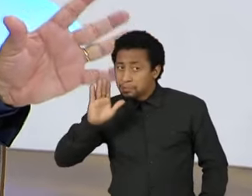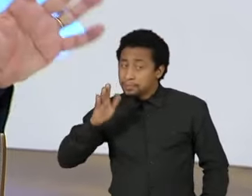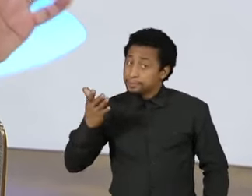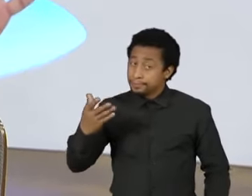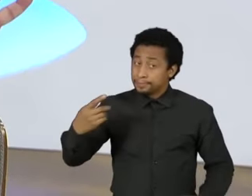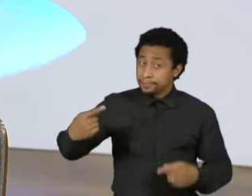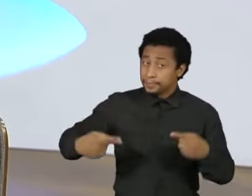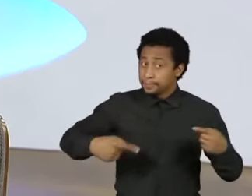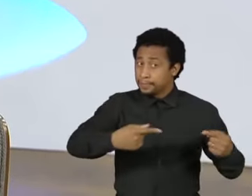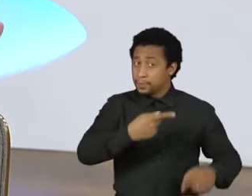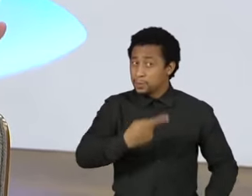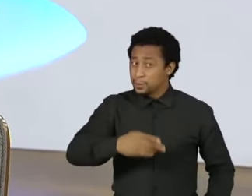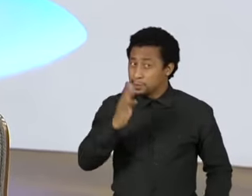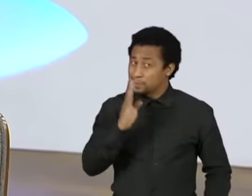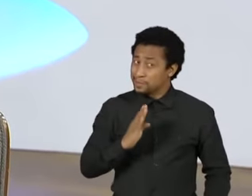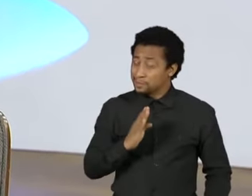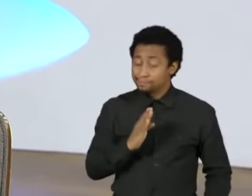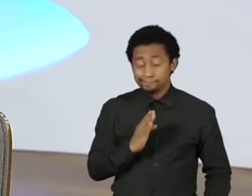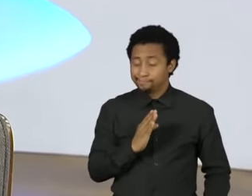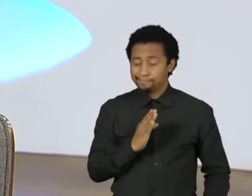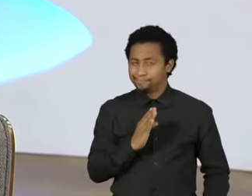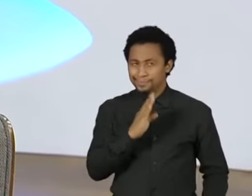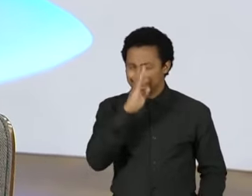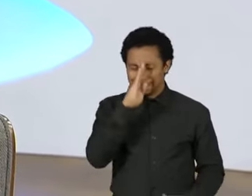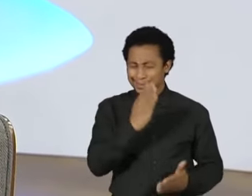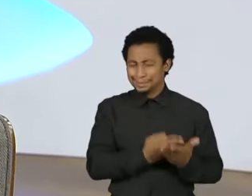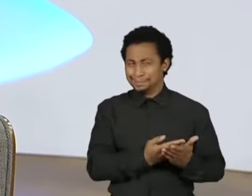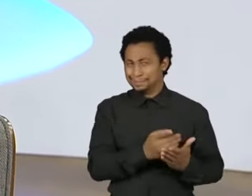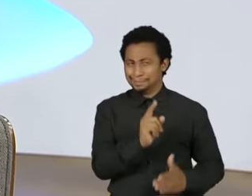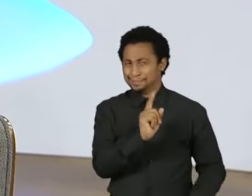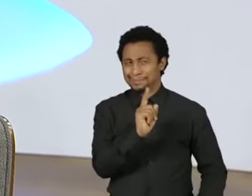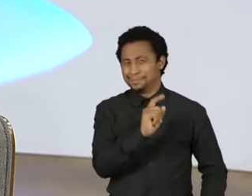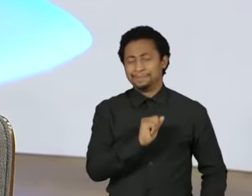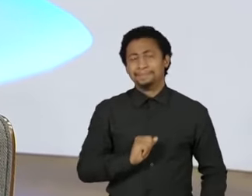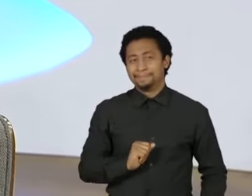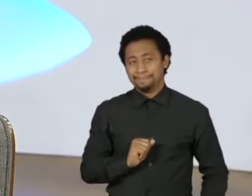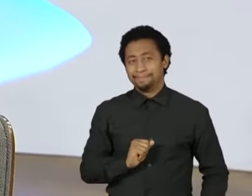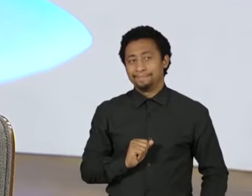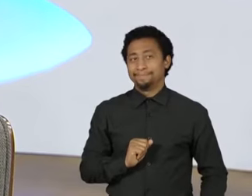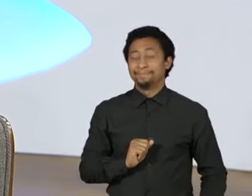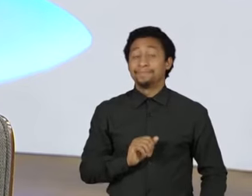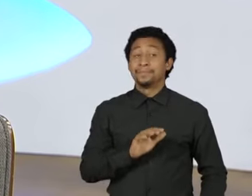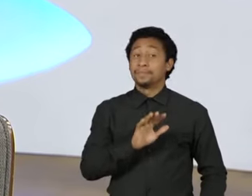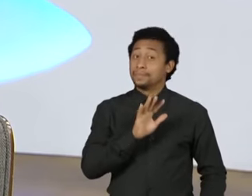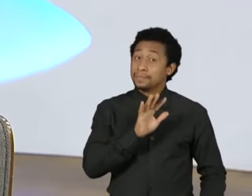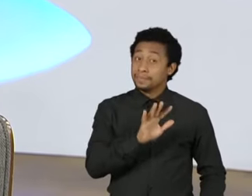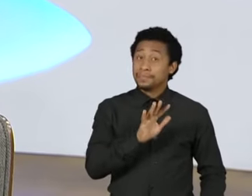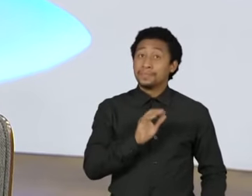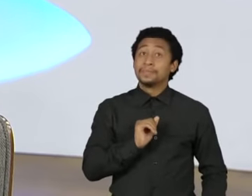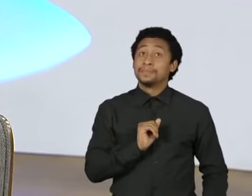brasileira. Acho que não, Rodrigo. Acho que, assim,